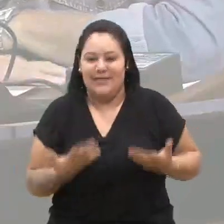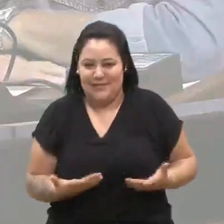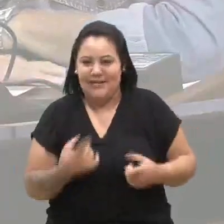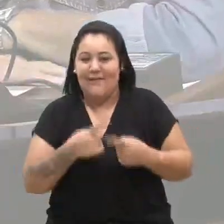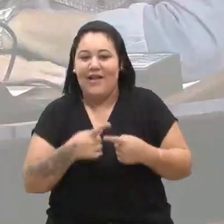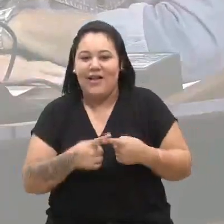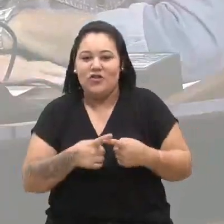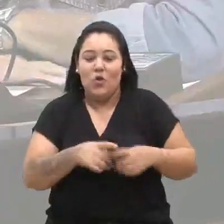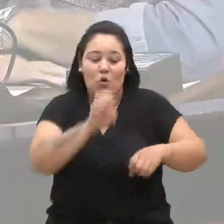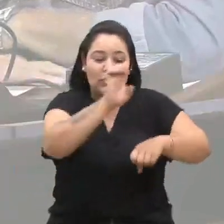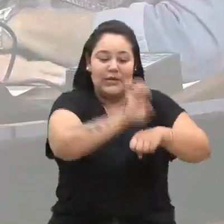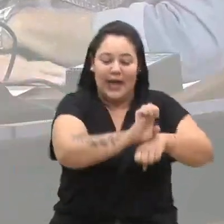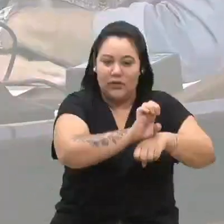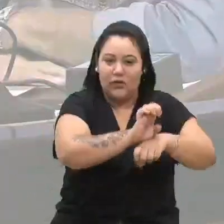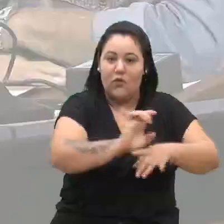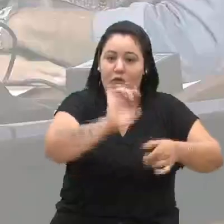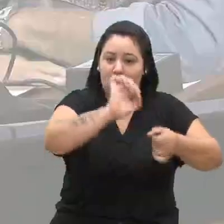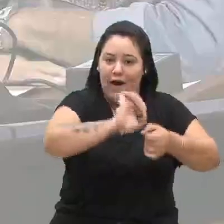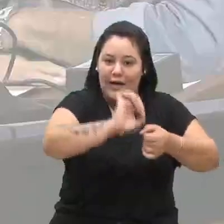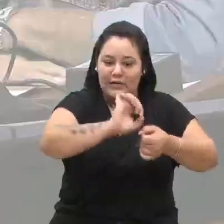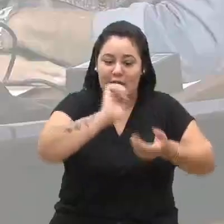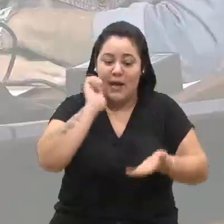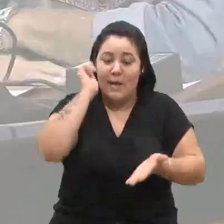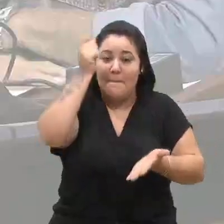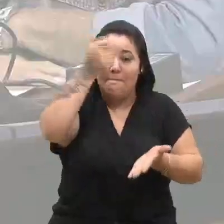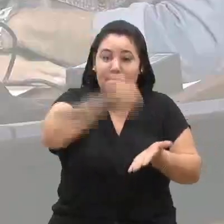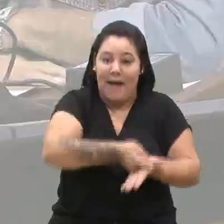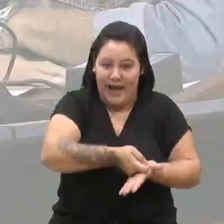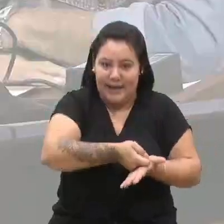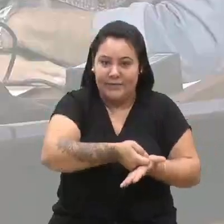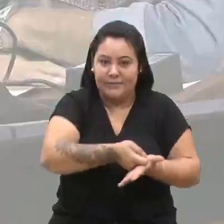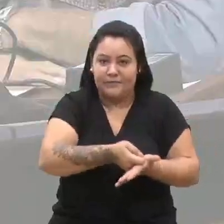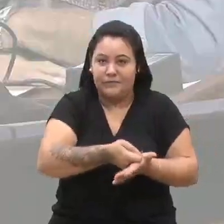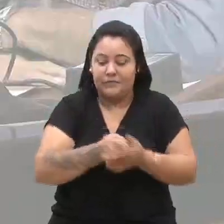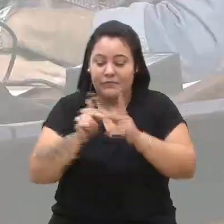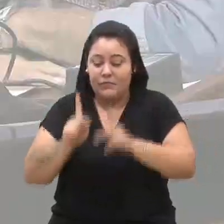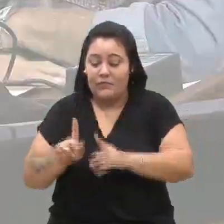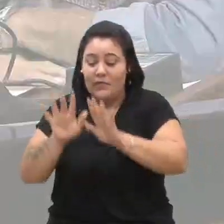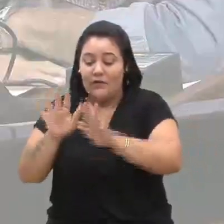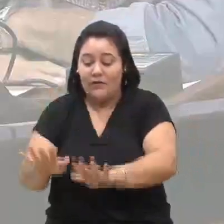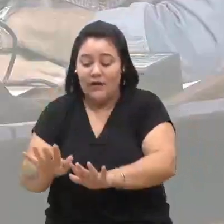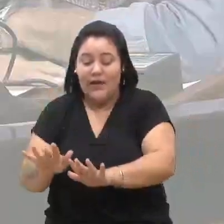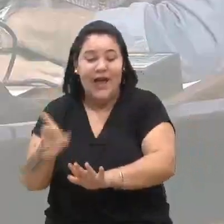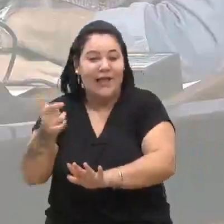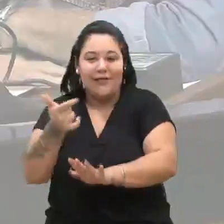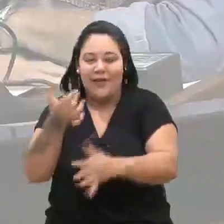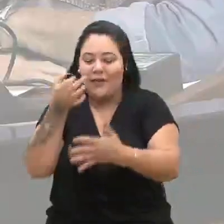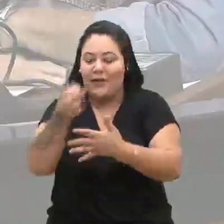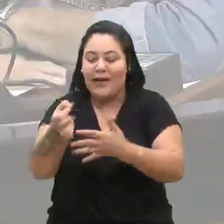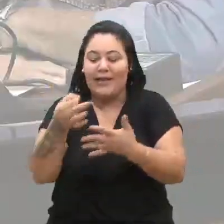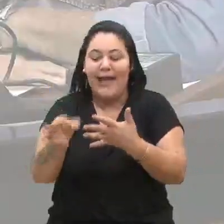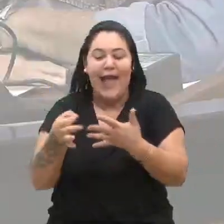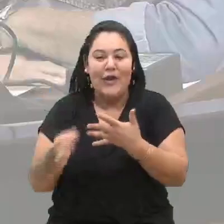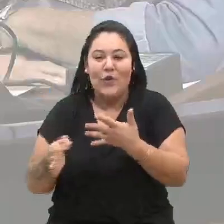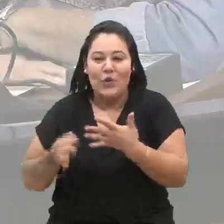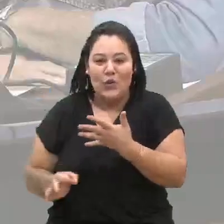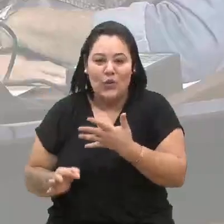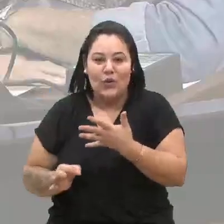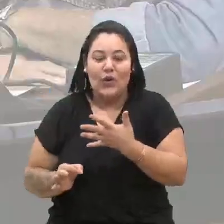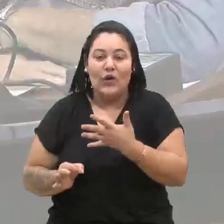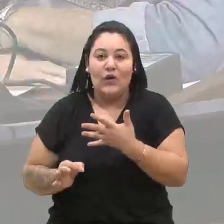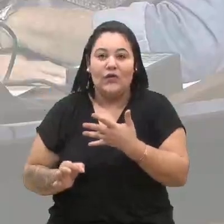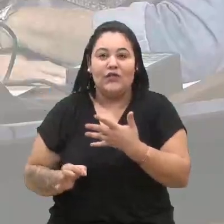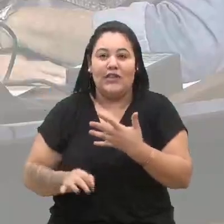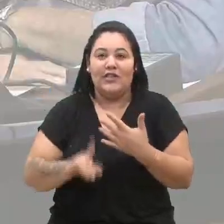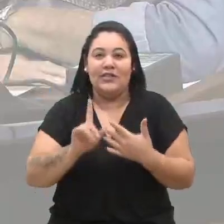faz o referendo, paga com que aquelas pessoas fiquem ali e elas não têm um critério de dar uma contrapartida. Então